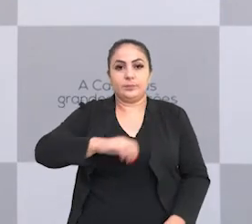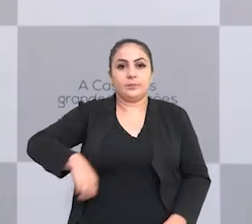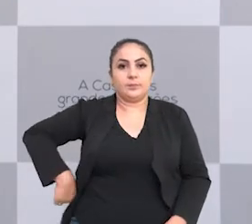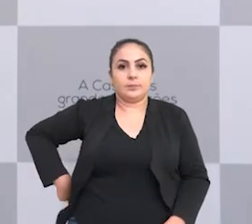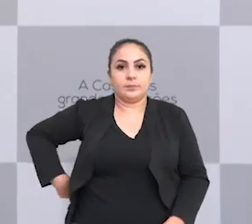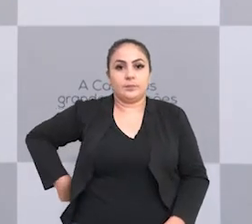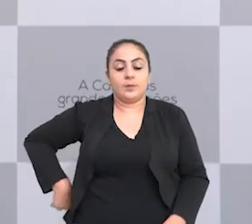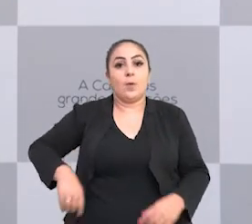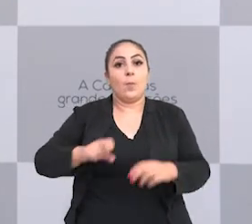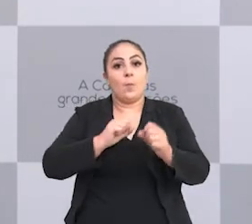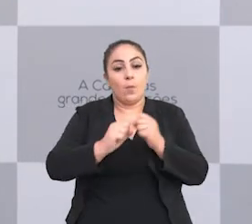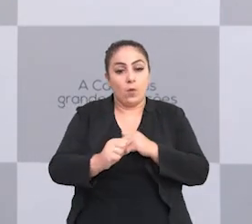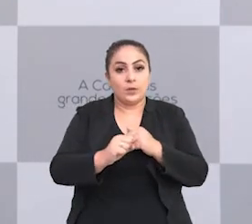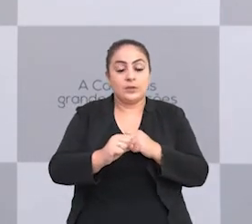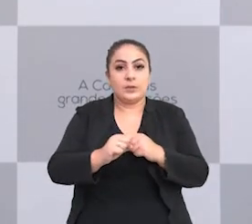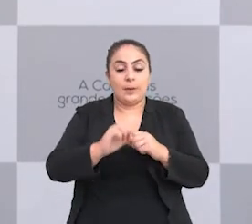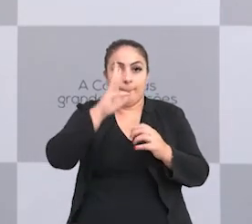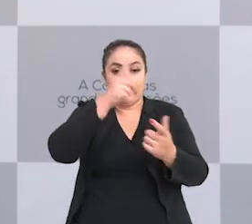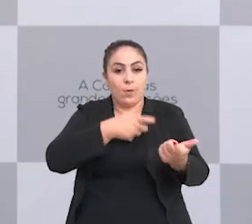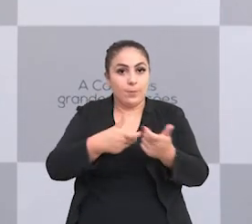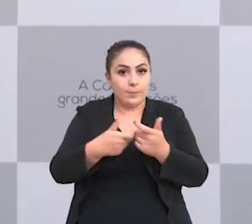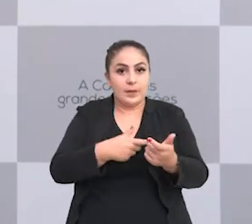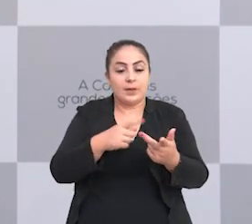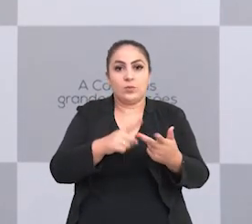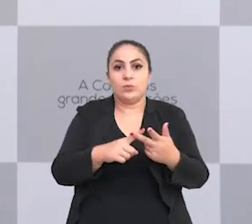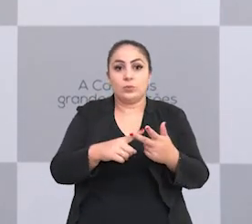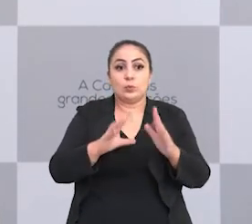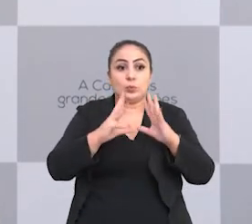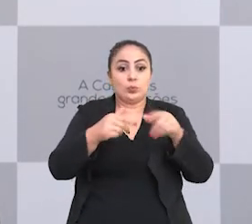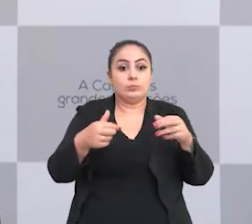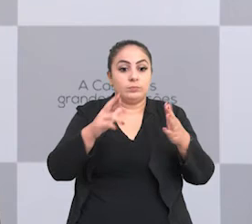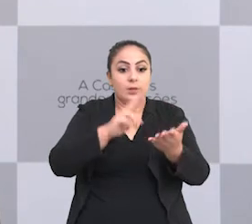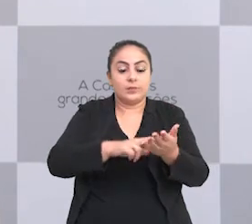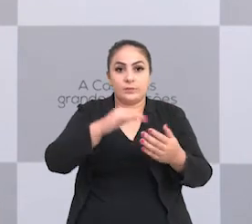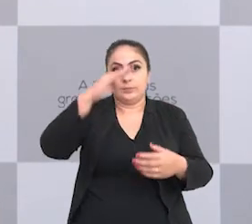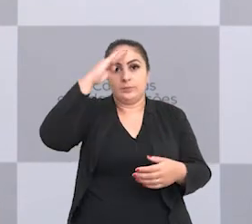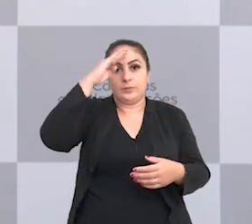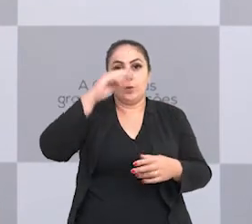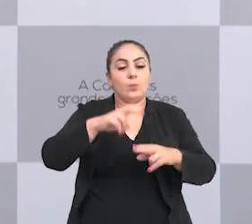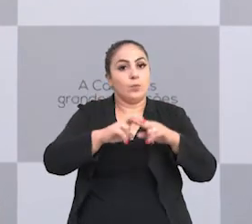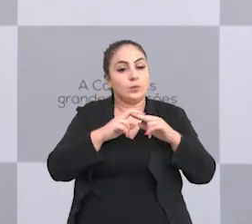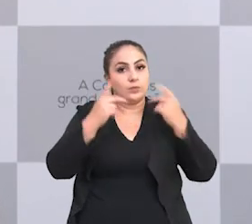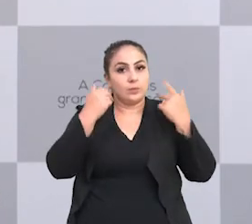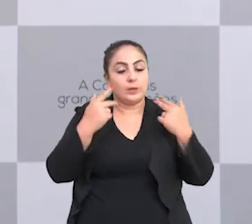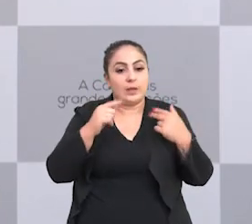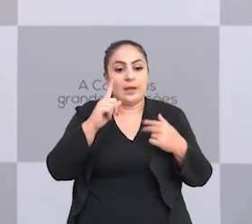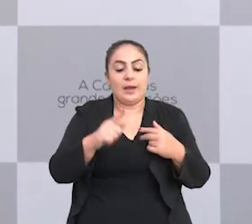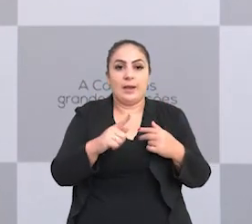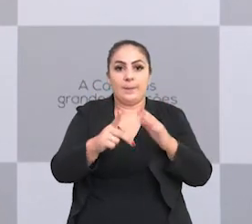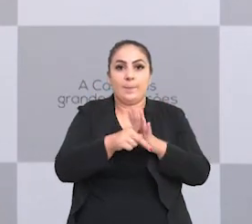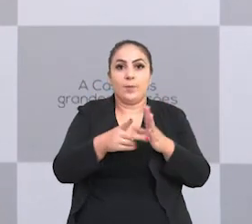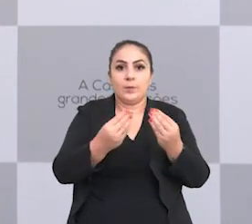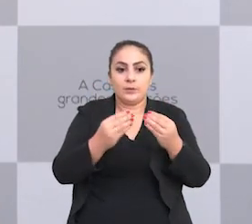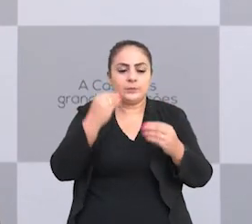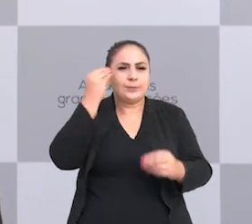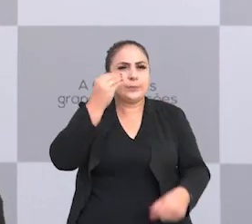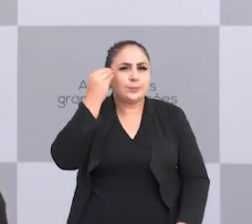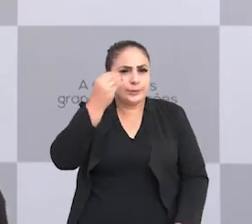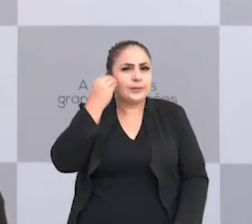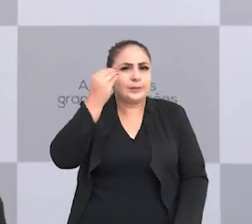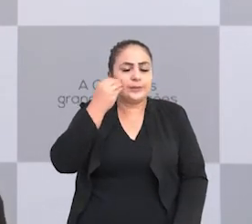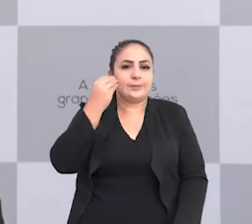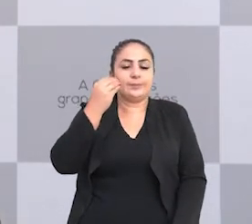militar, podem ser dos bombeiros, do exército, da reserva. Então, geralmente são monitores